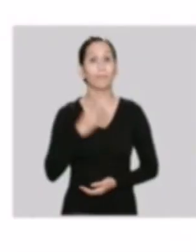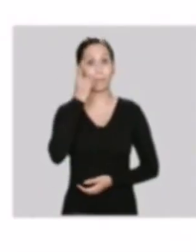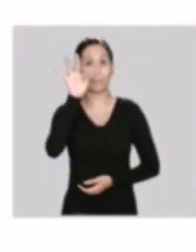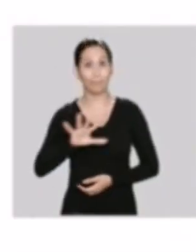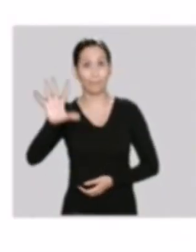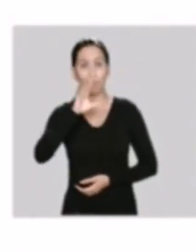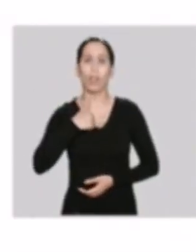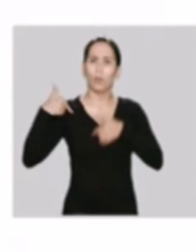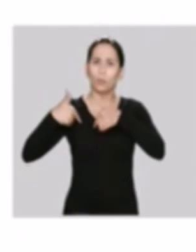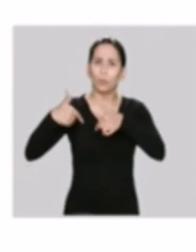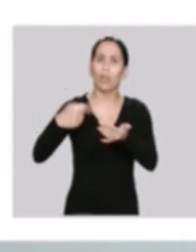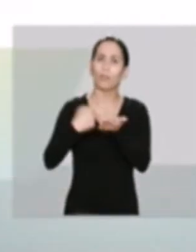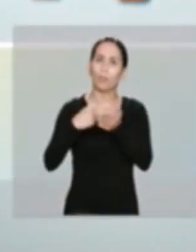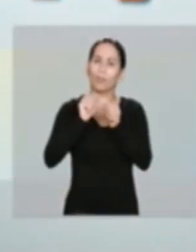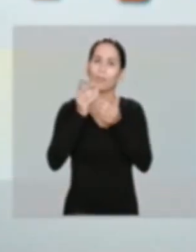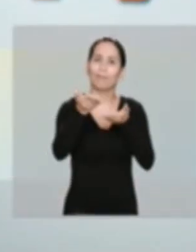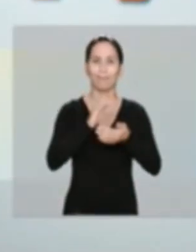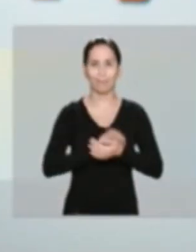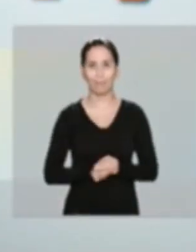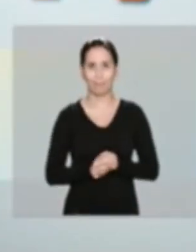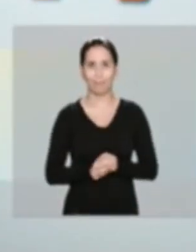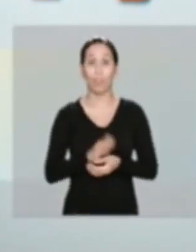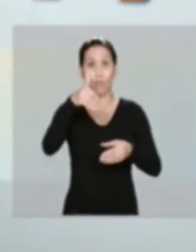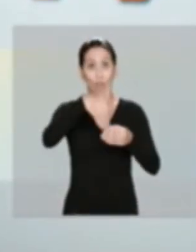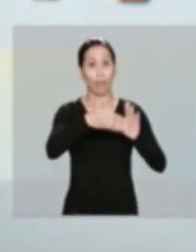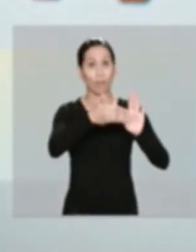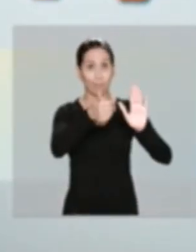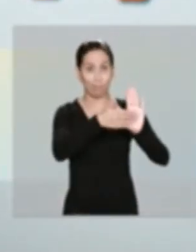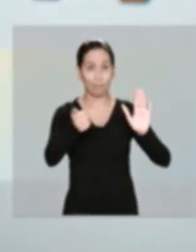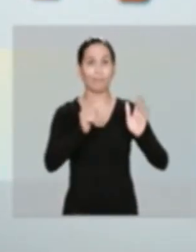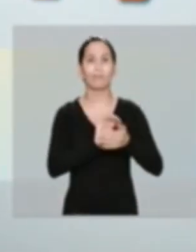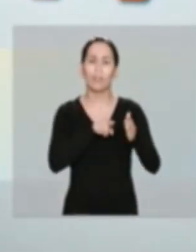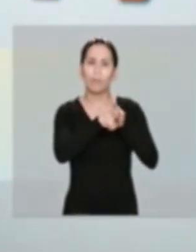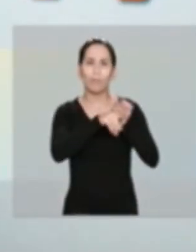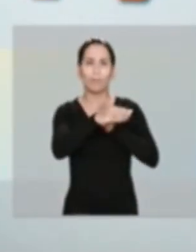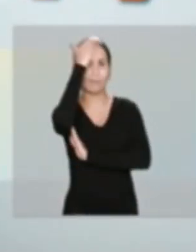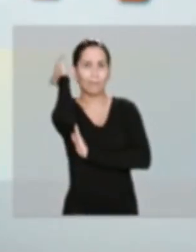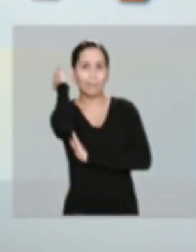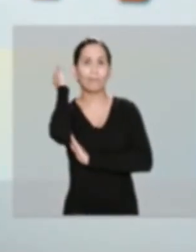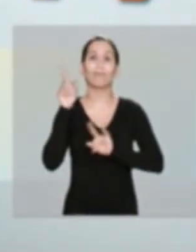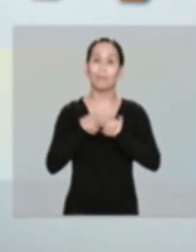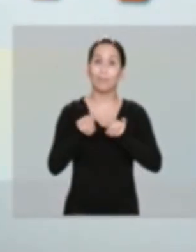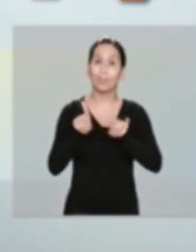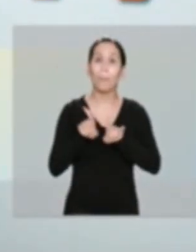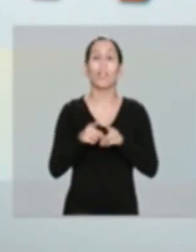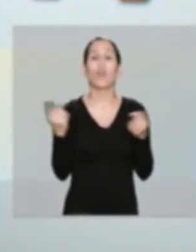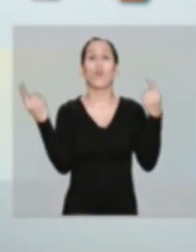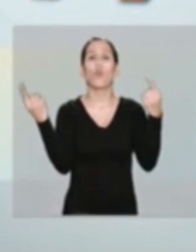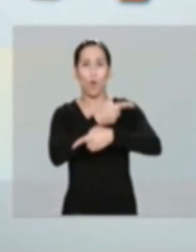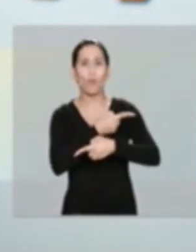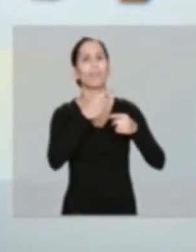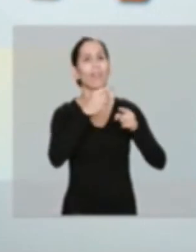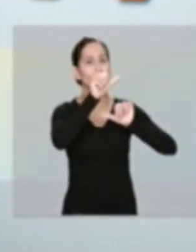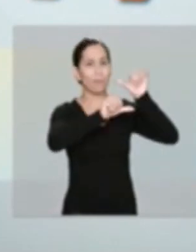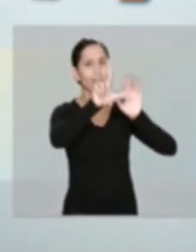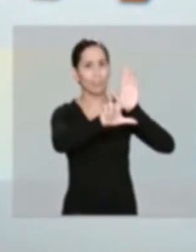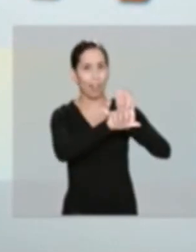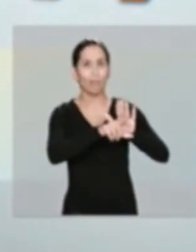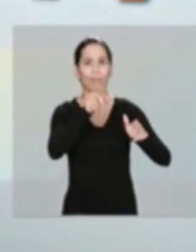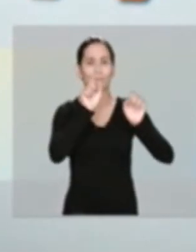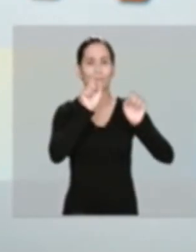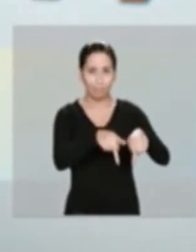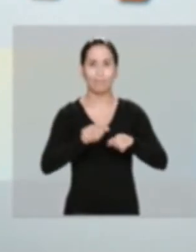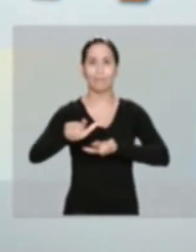Como deputado federal, tenho defendido os compromissos assumidos com você. Votei pela impeachment, investigação de Temer e